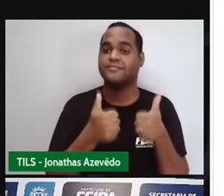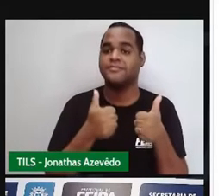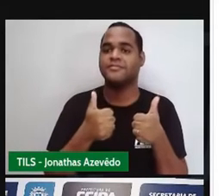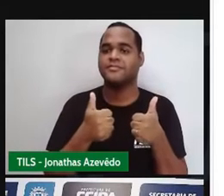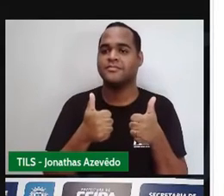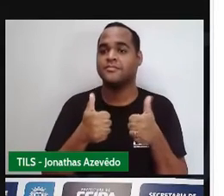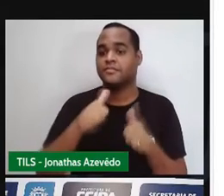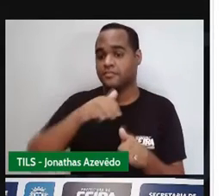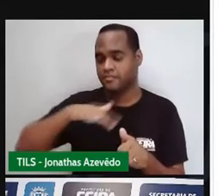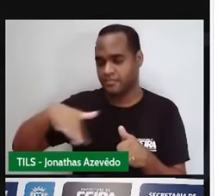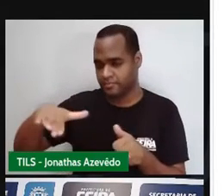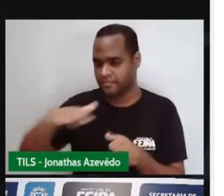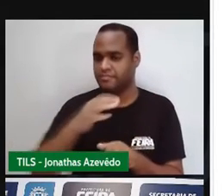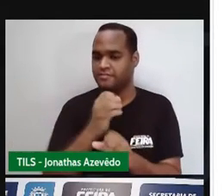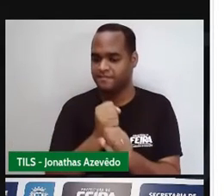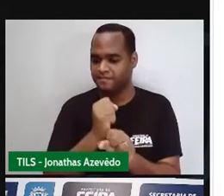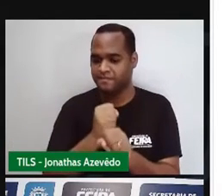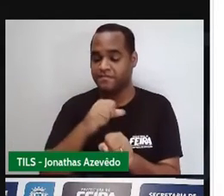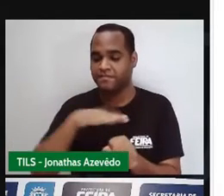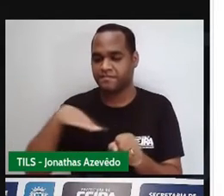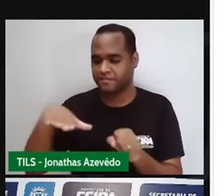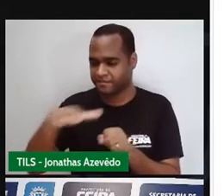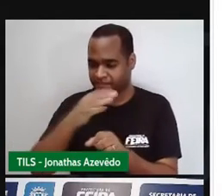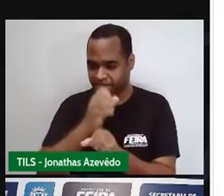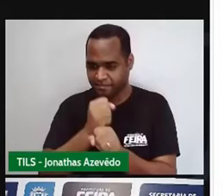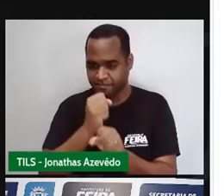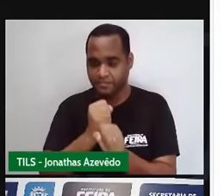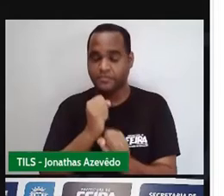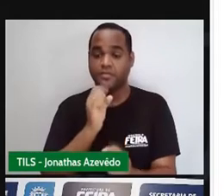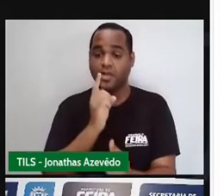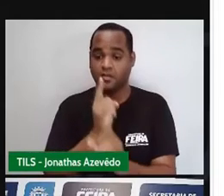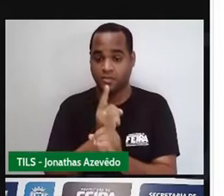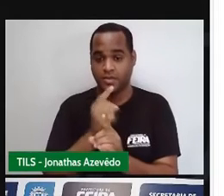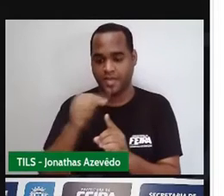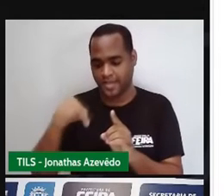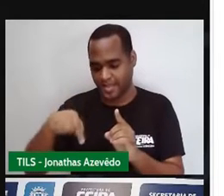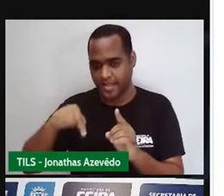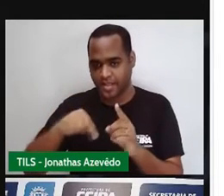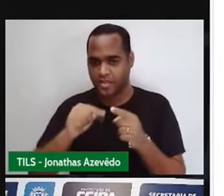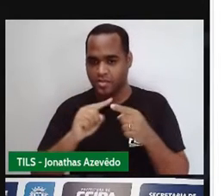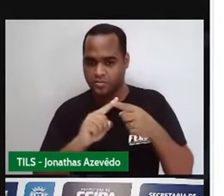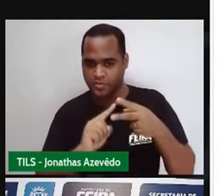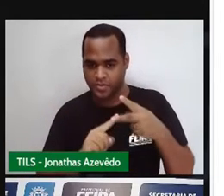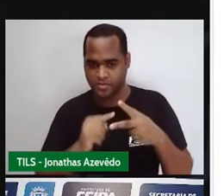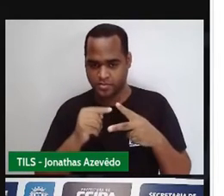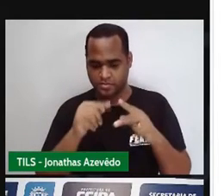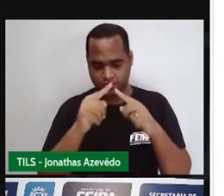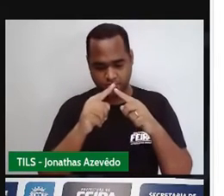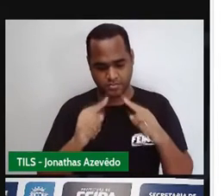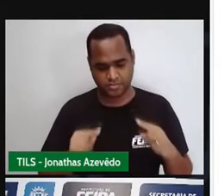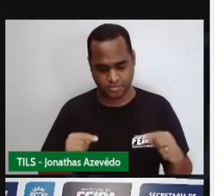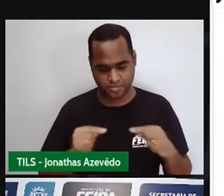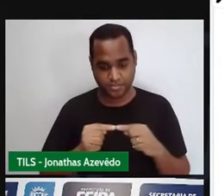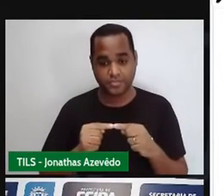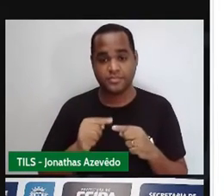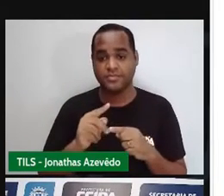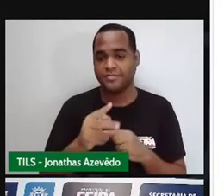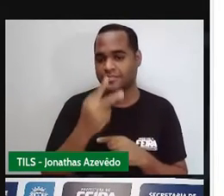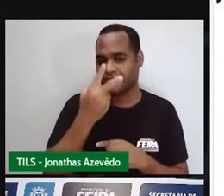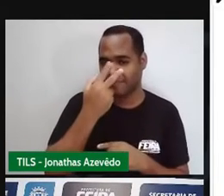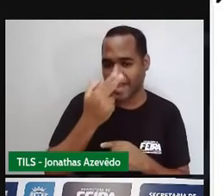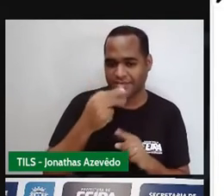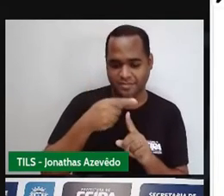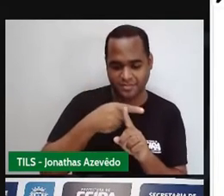A área encontrada para os dois triângulos foi a metade, olha